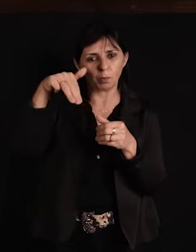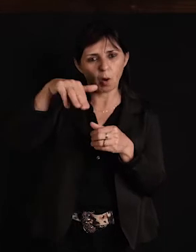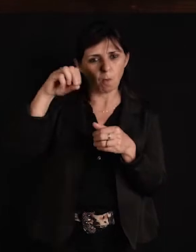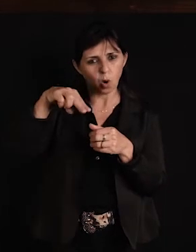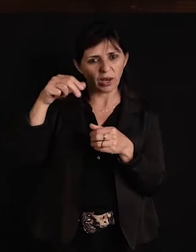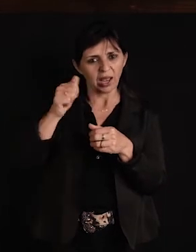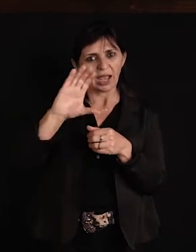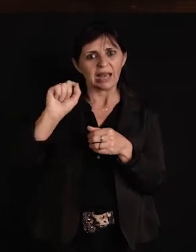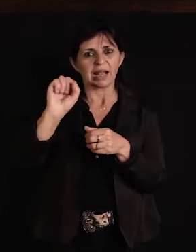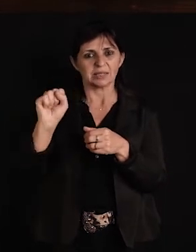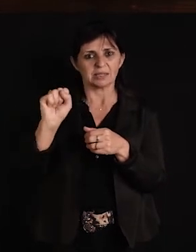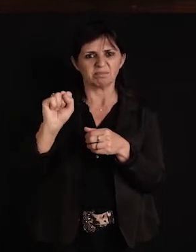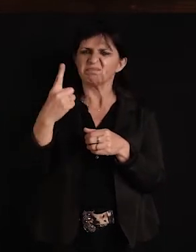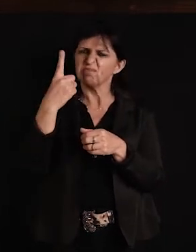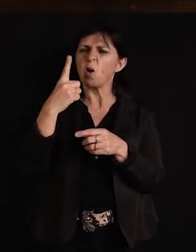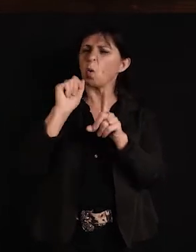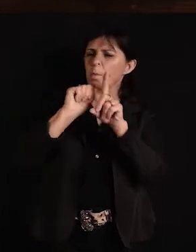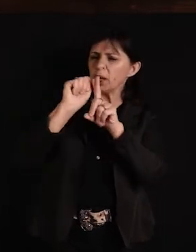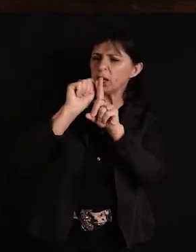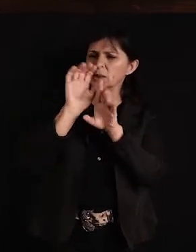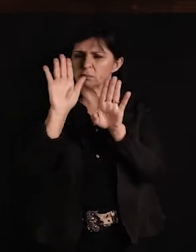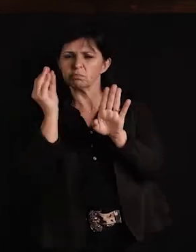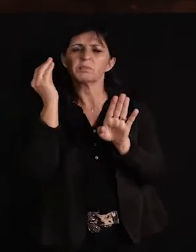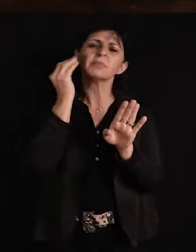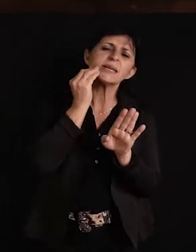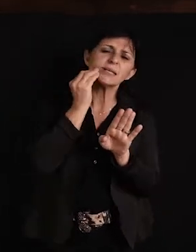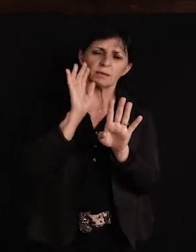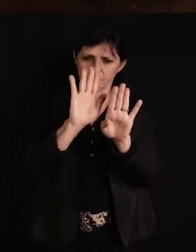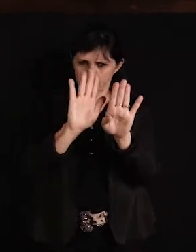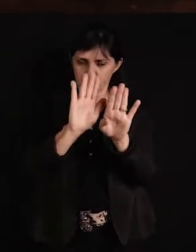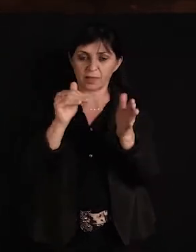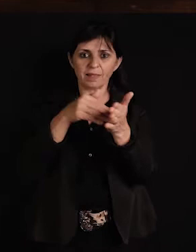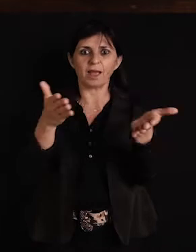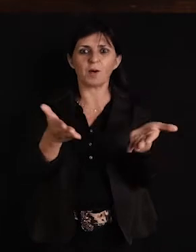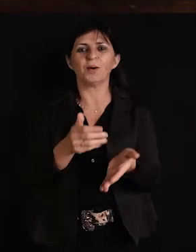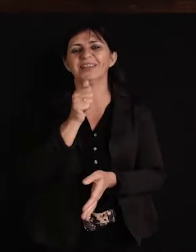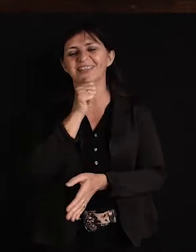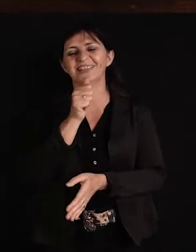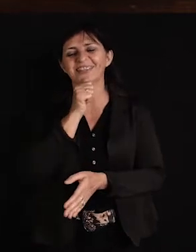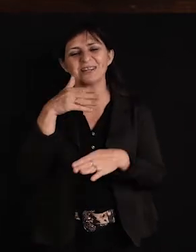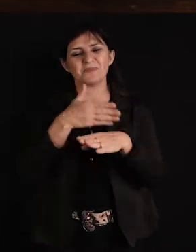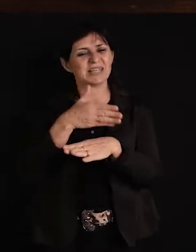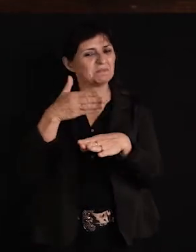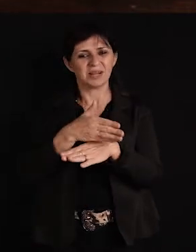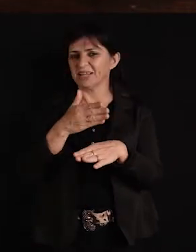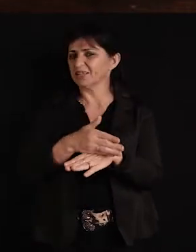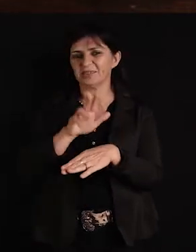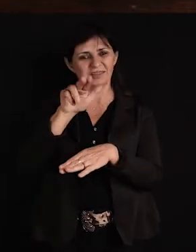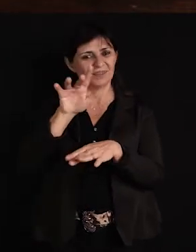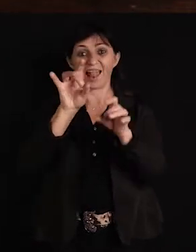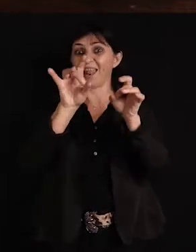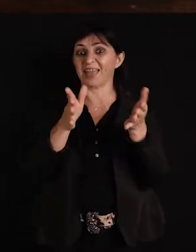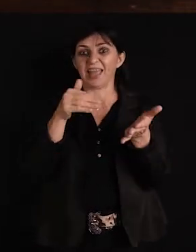burocracia toda, para ver se se encaixa, se dá certo, coisa e tal. E estou fazendo teste até hoje, porque até